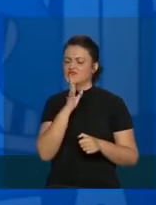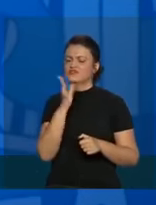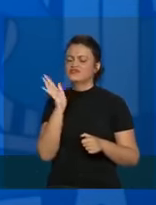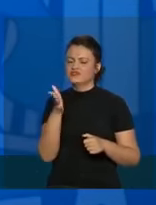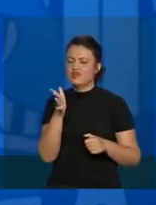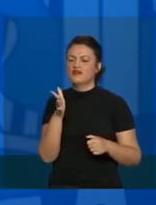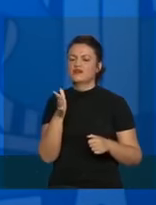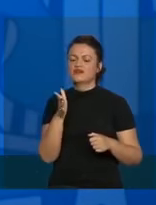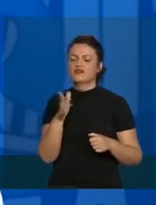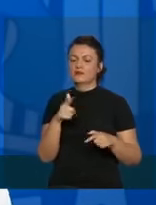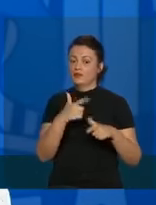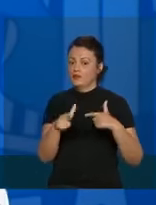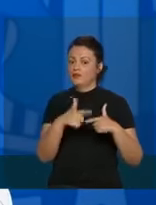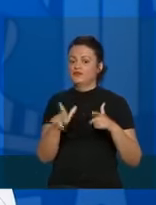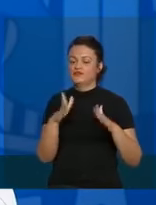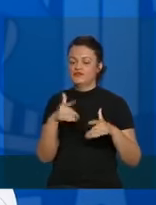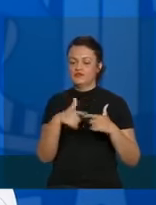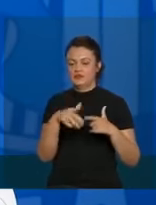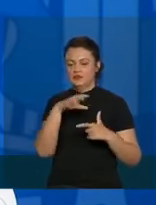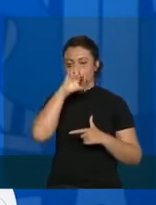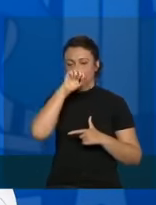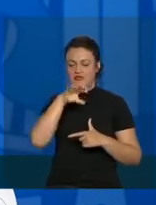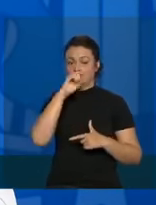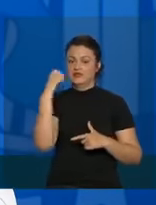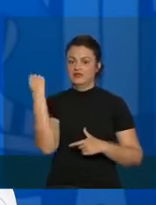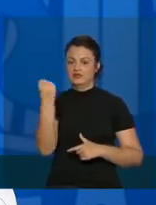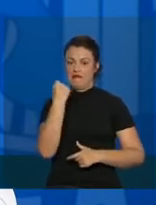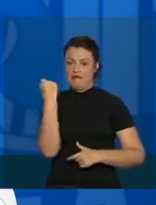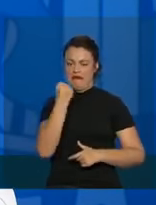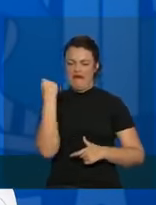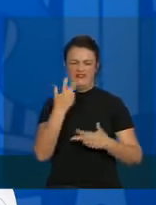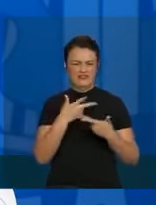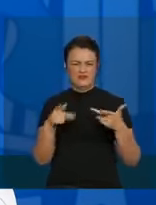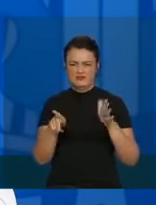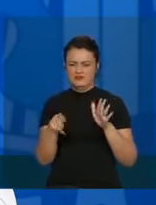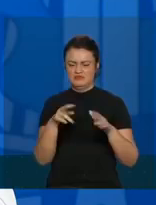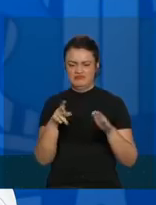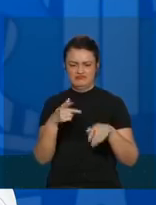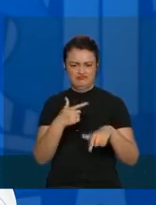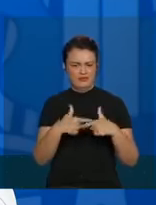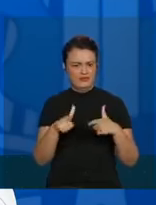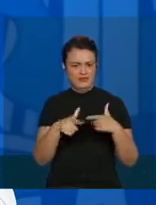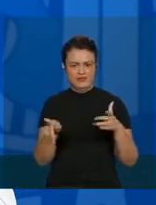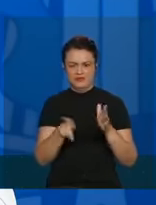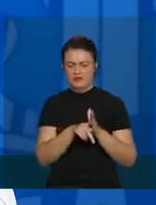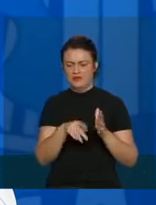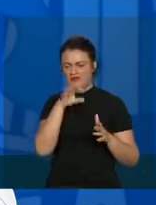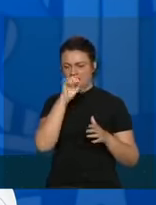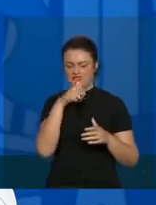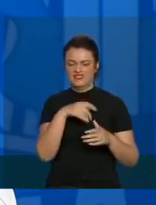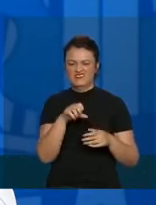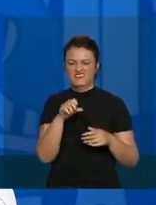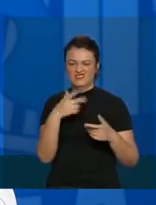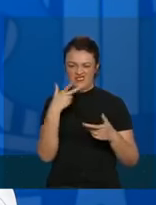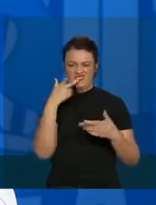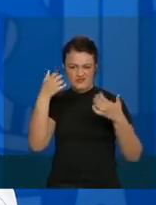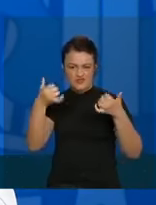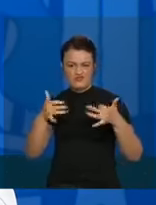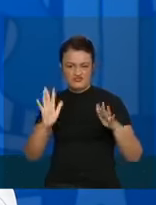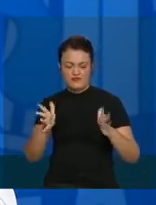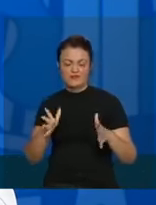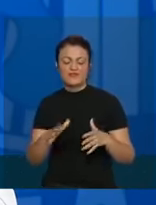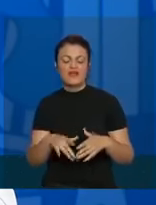temos problemas respiratórios agudos graves, síndromes respiratórias agudas graves, que são os SRAGs, como a gente chama,